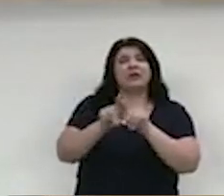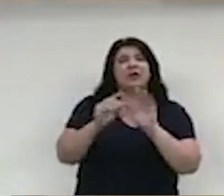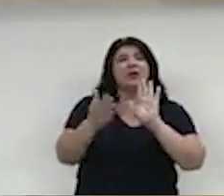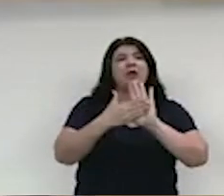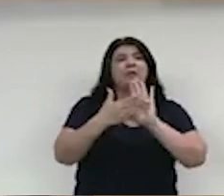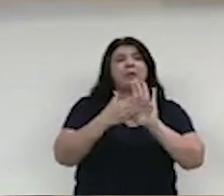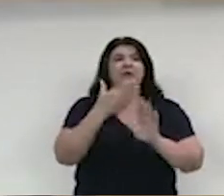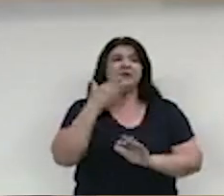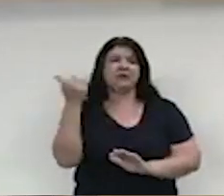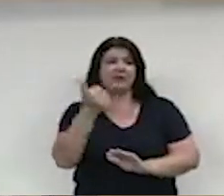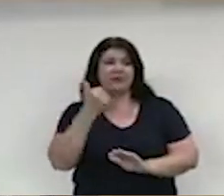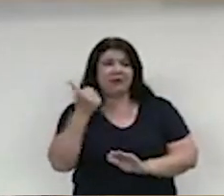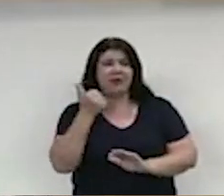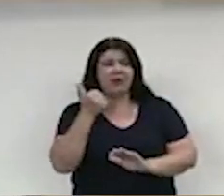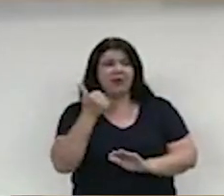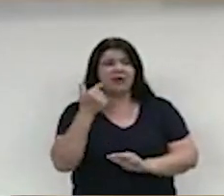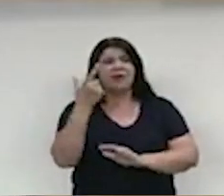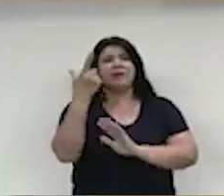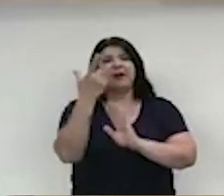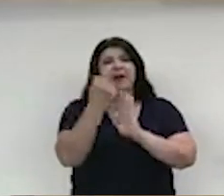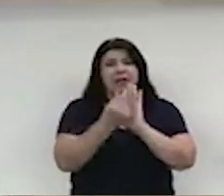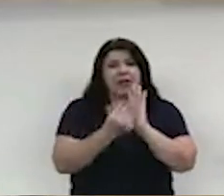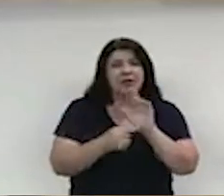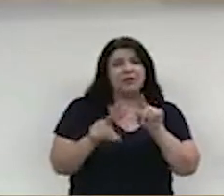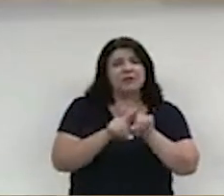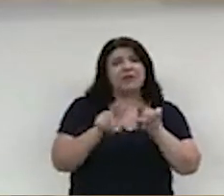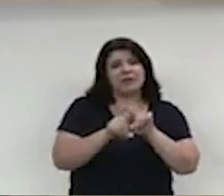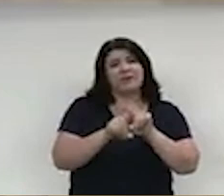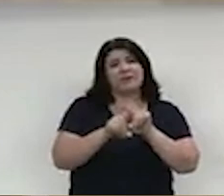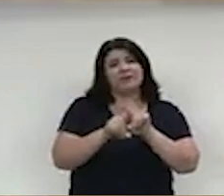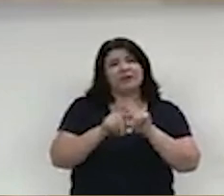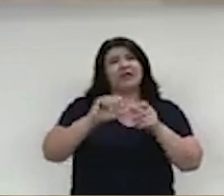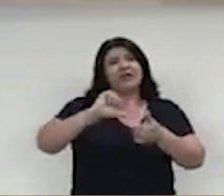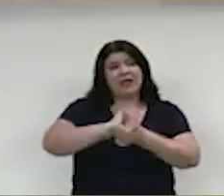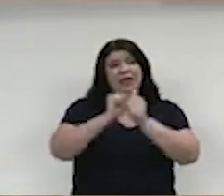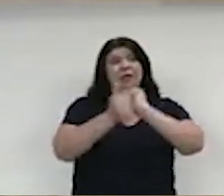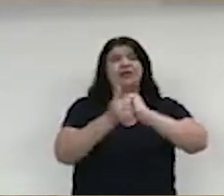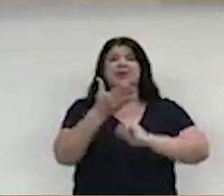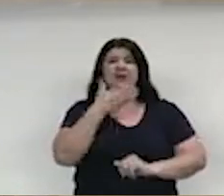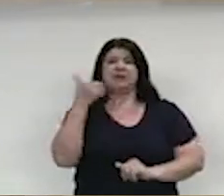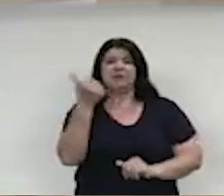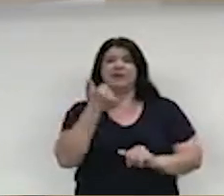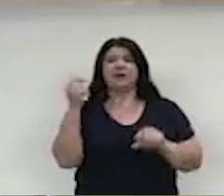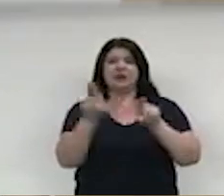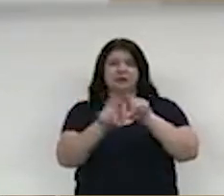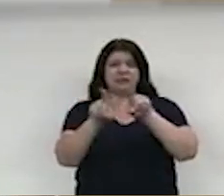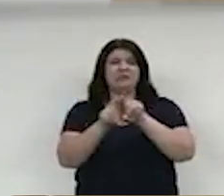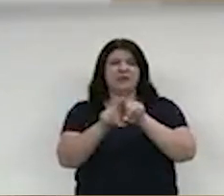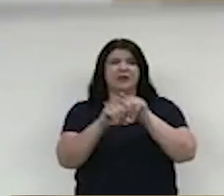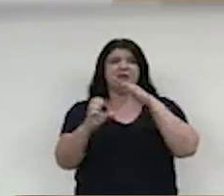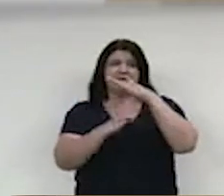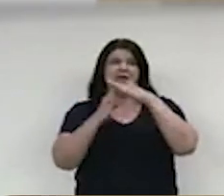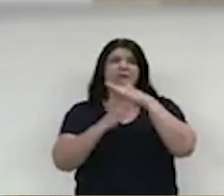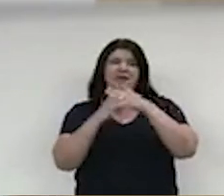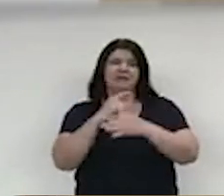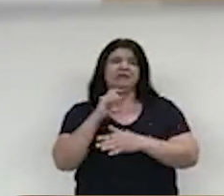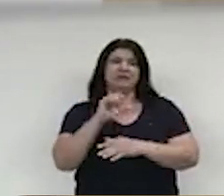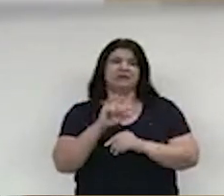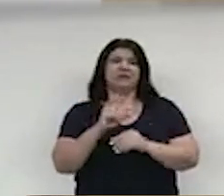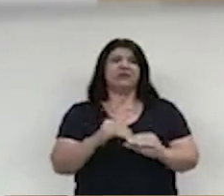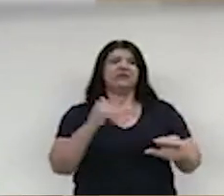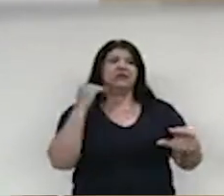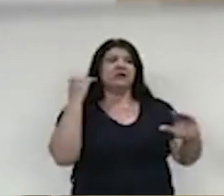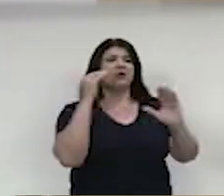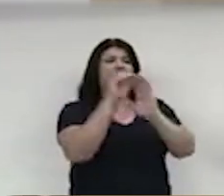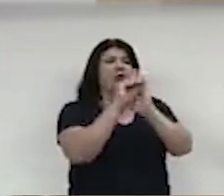onerosa e com a melhor qualidade possível. Diante do exposto, requer a mesa depois de ouvir o doutor plenário, seja encaminhado o